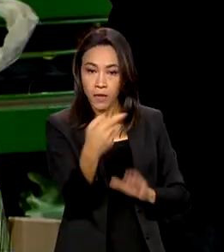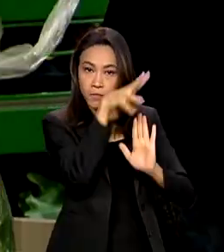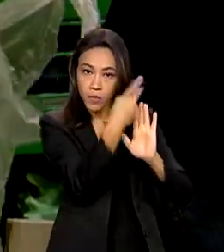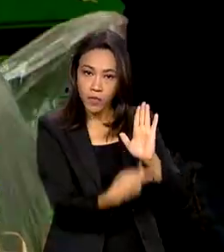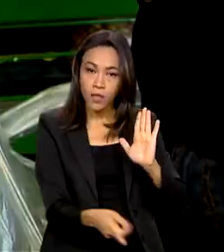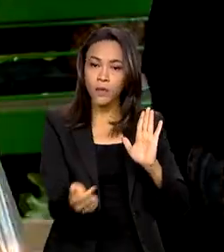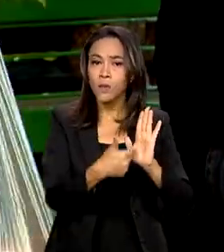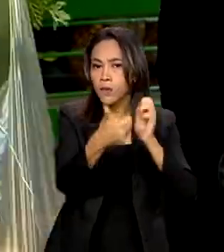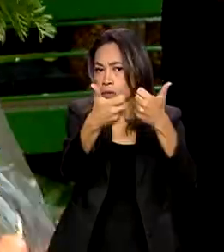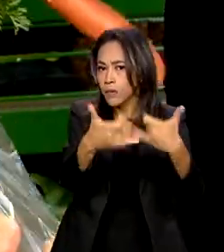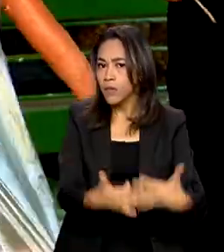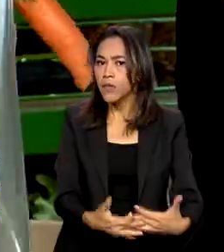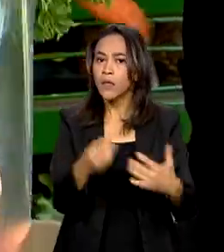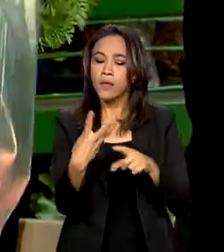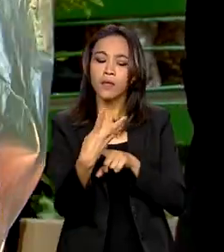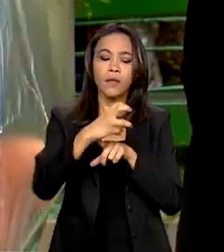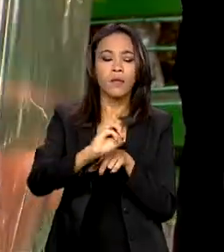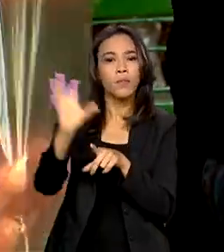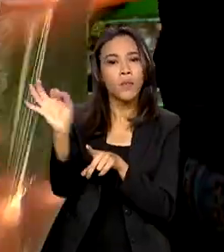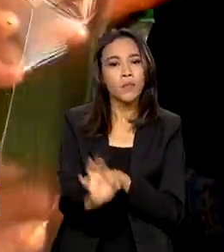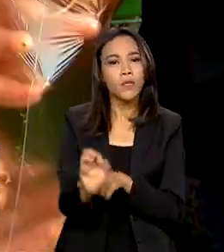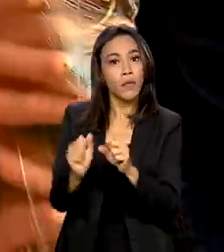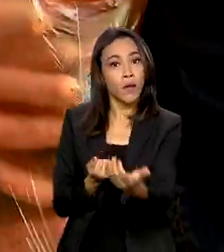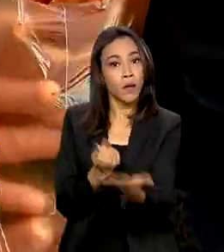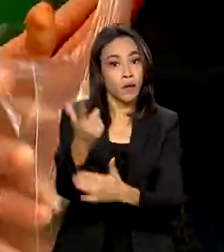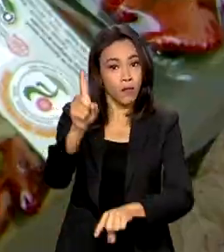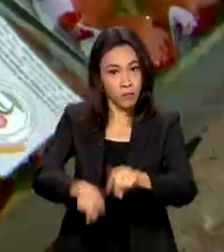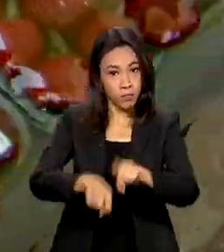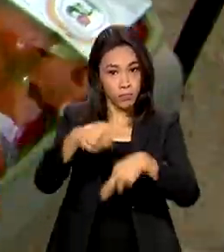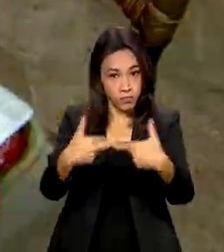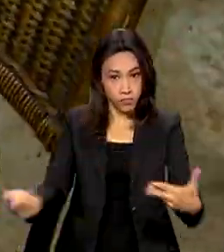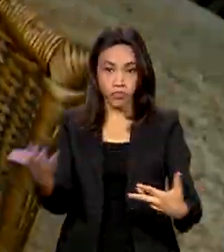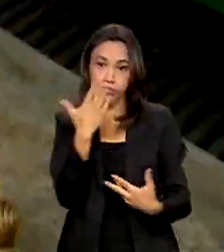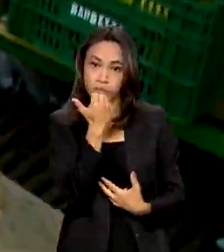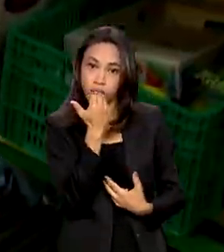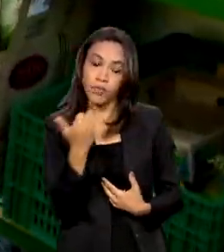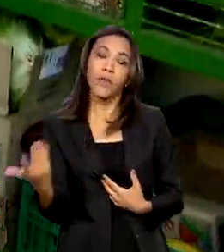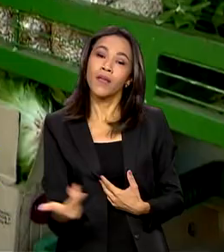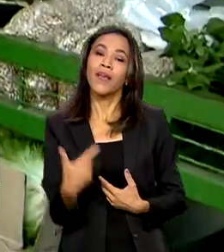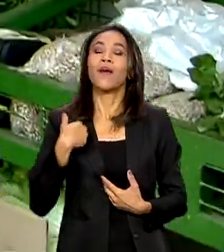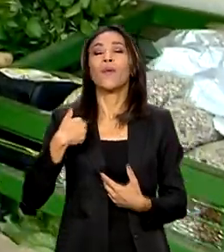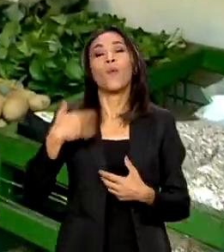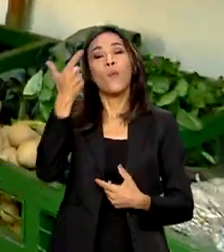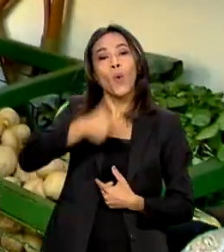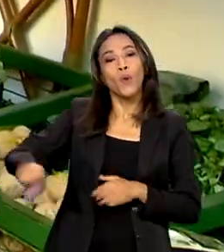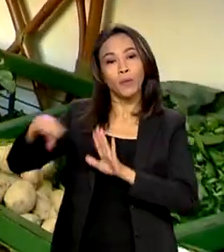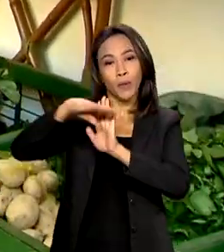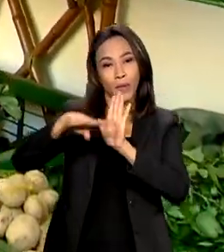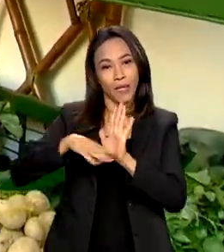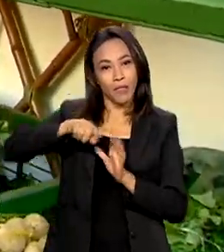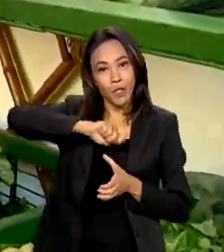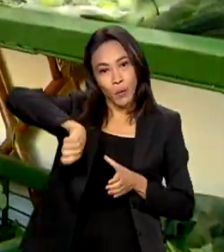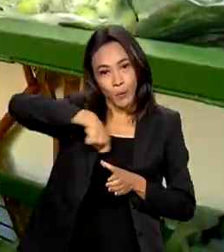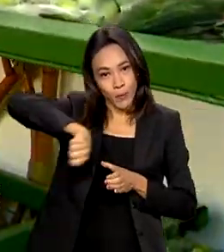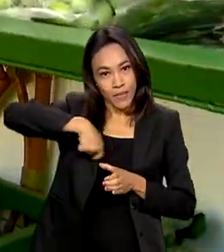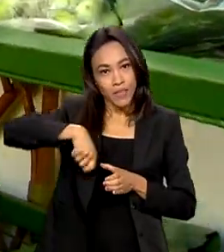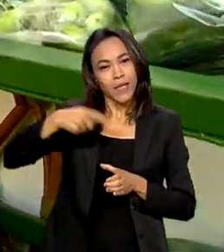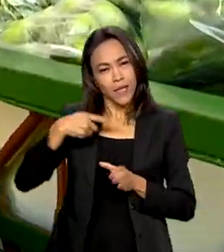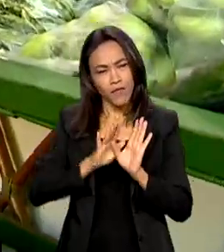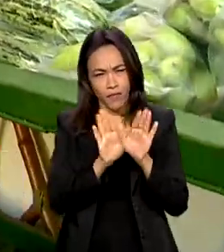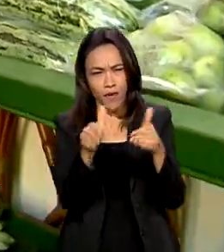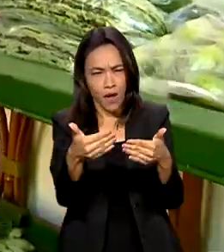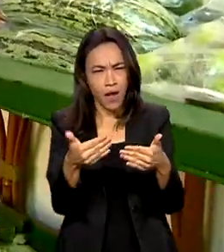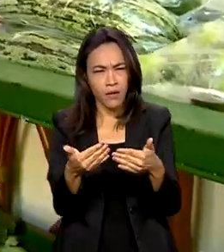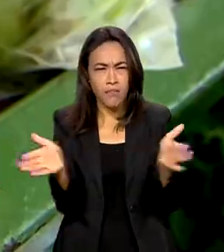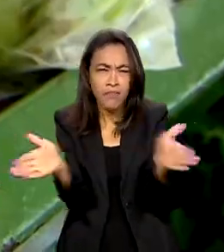ainda que 30% do valor para aquisição de alimentos do programa Cozinha Solidária seja destinado a pequenos